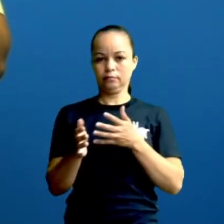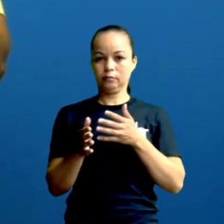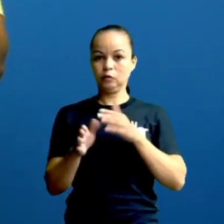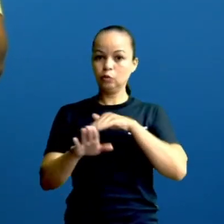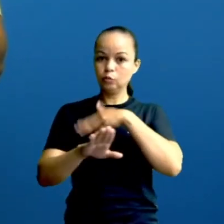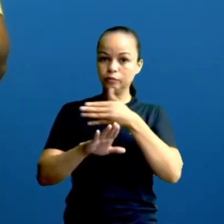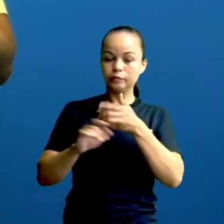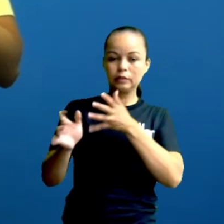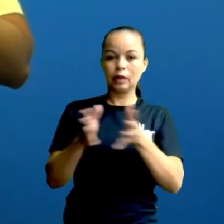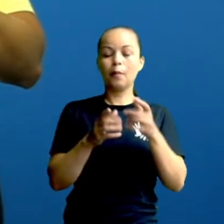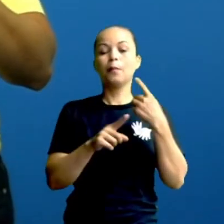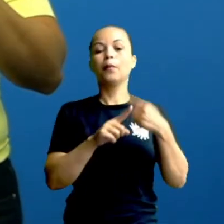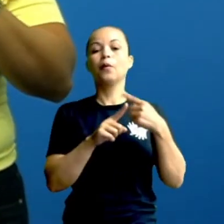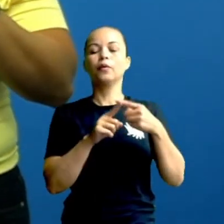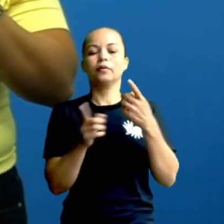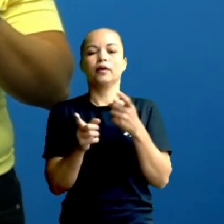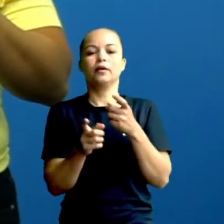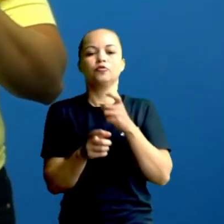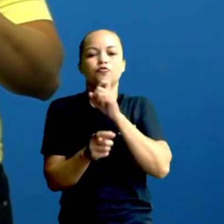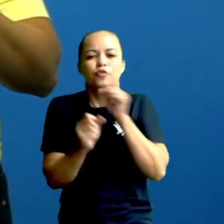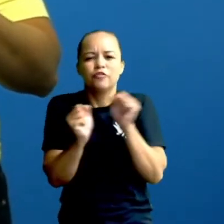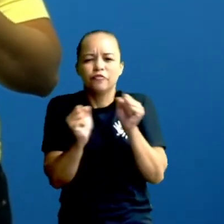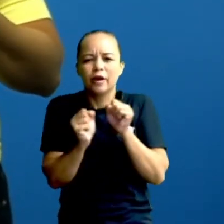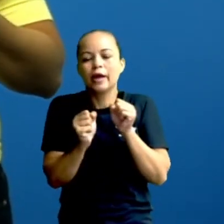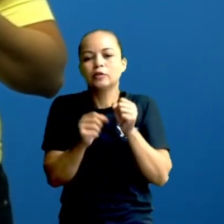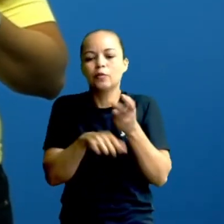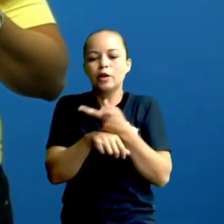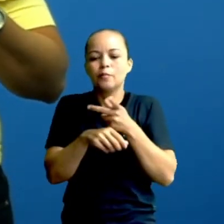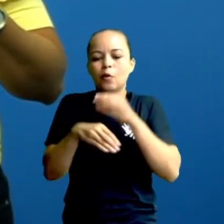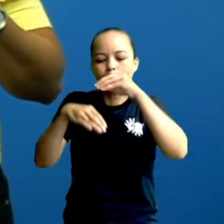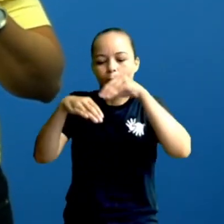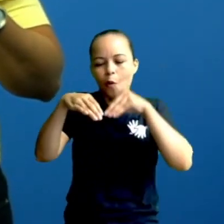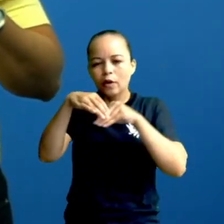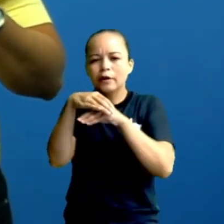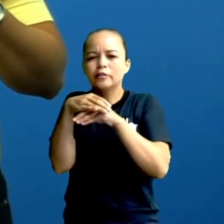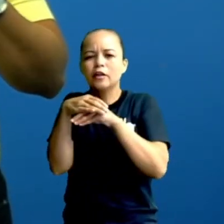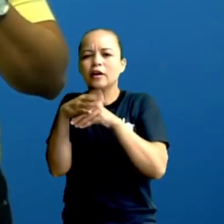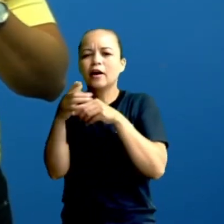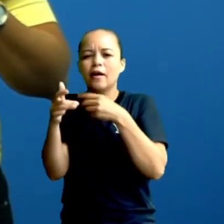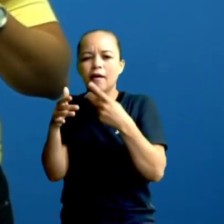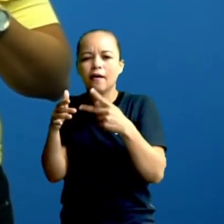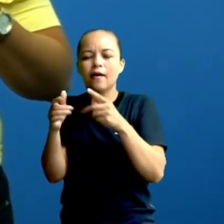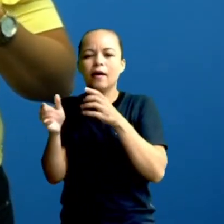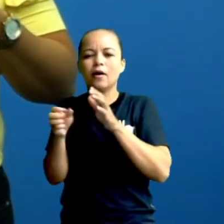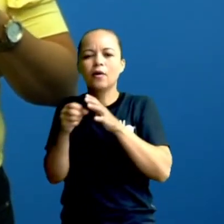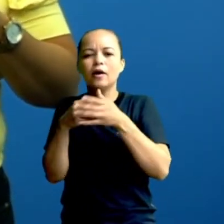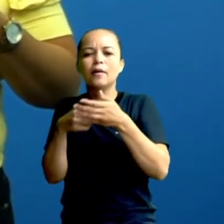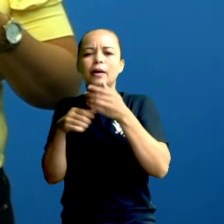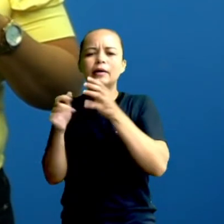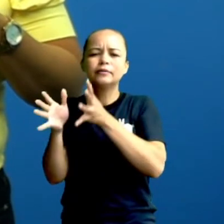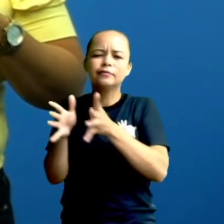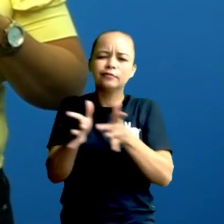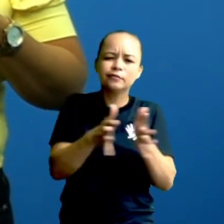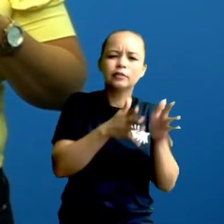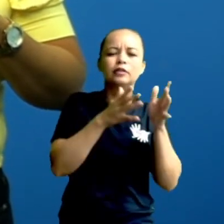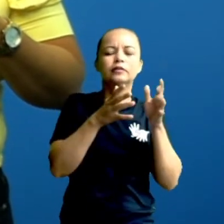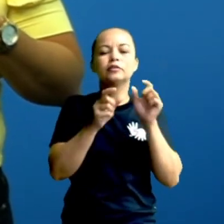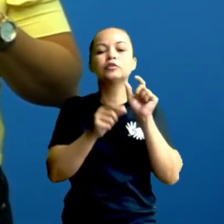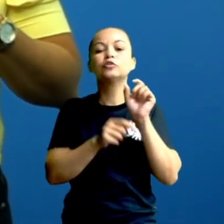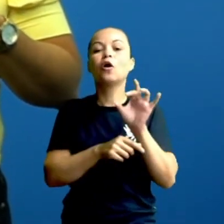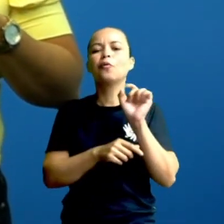Porque no inverno, ele fica, ó, ele procura lá a caverna dele, fica lá intocadinho, ó. E aí, ele passa o inverno todinho